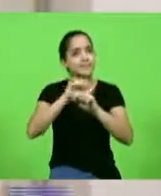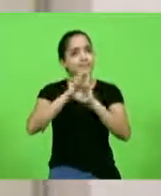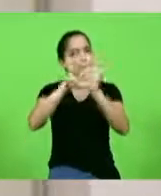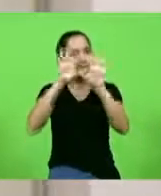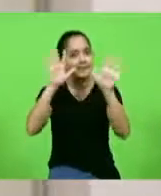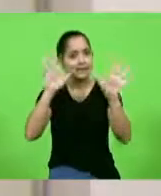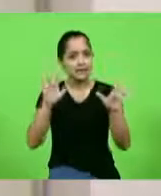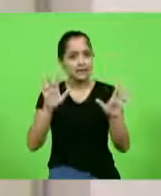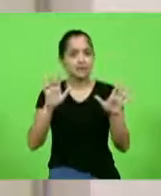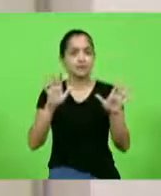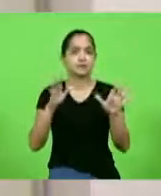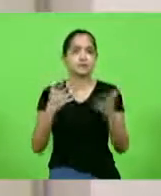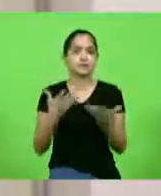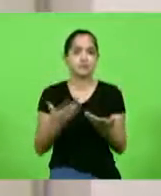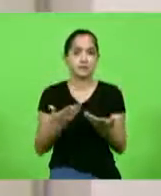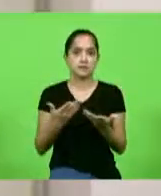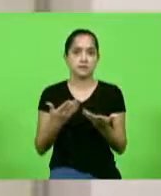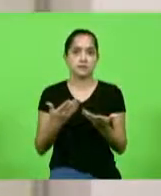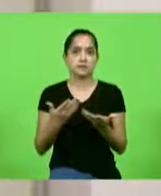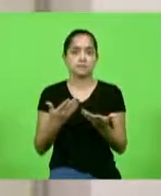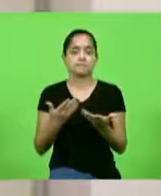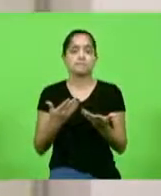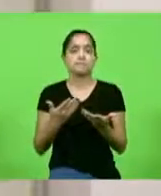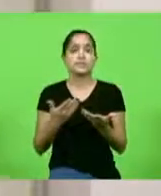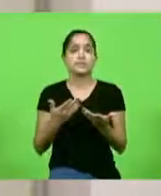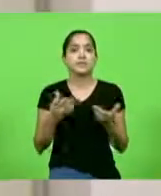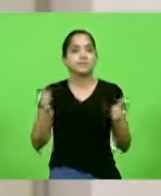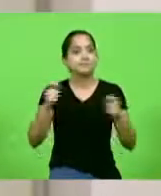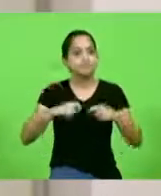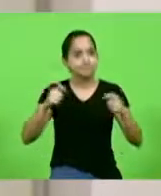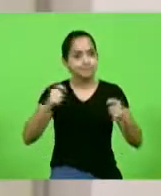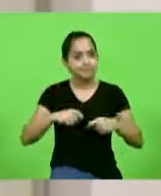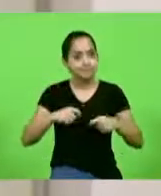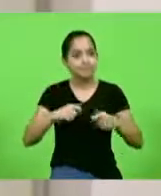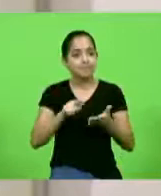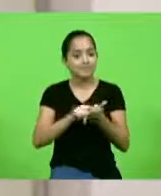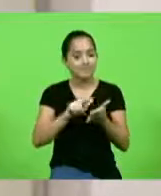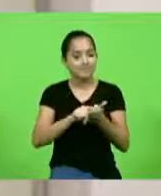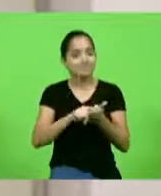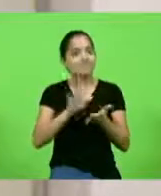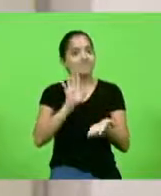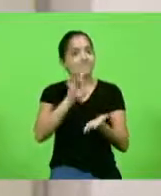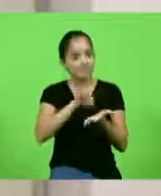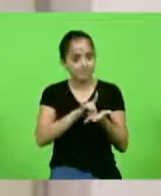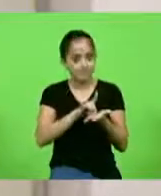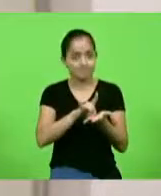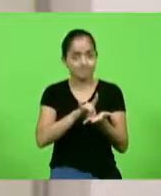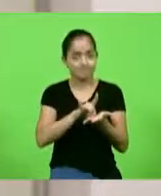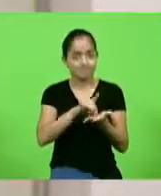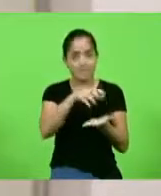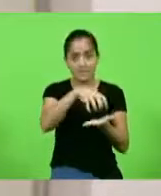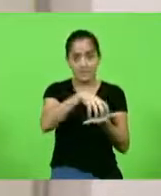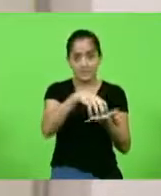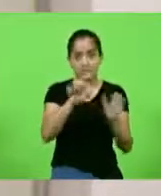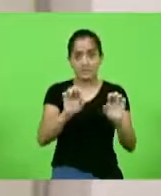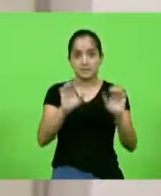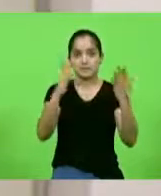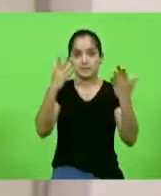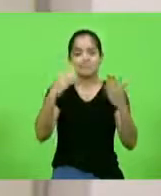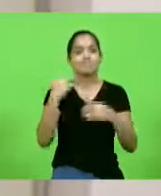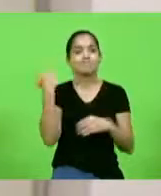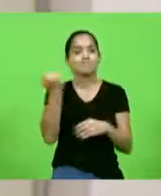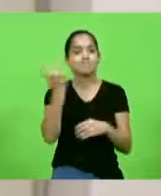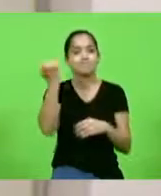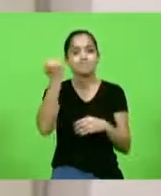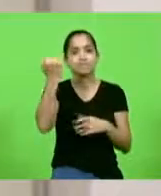objetiva para que realmente e efetivamente saia do papel esse centro de convenções que será tão importante